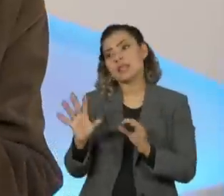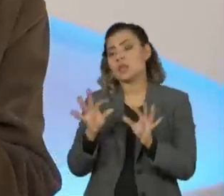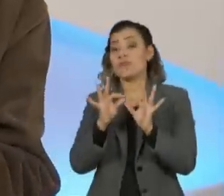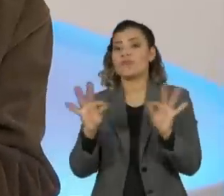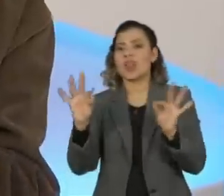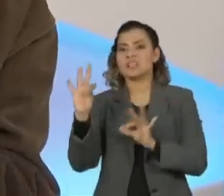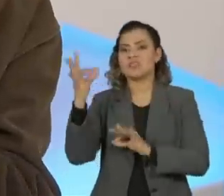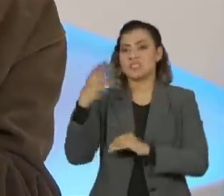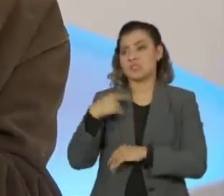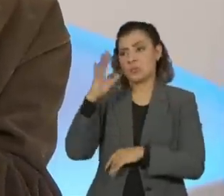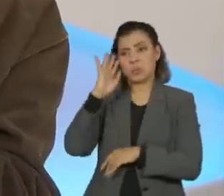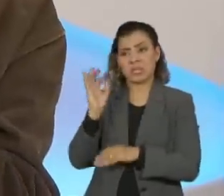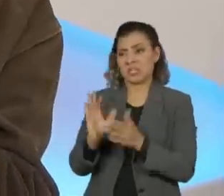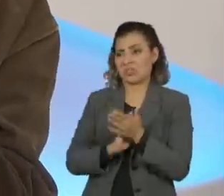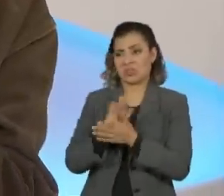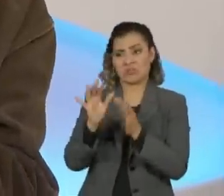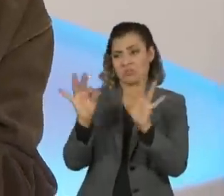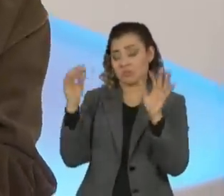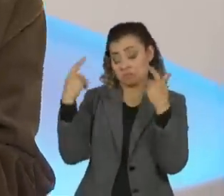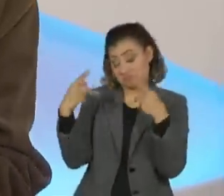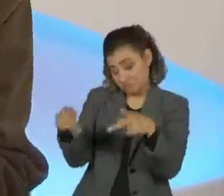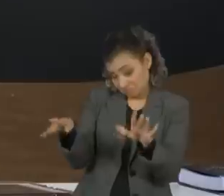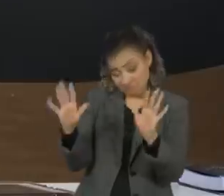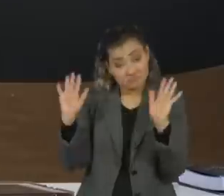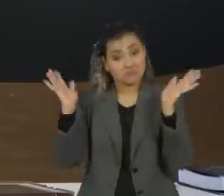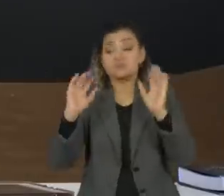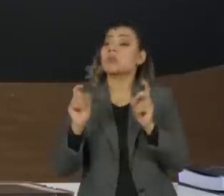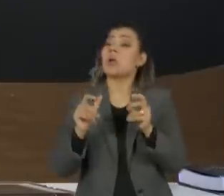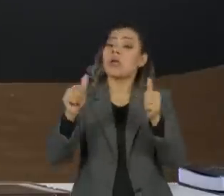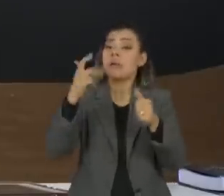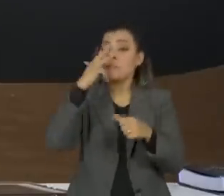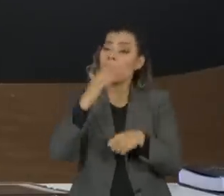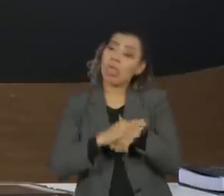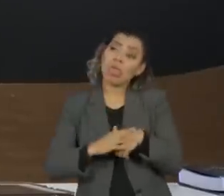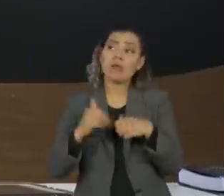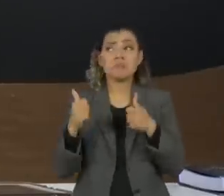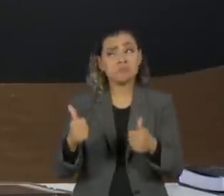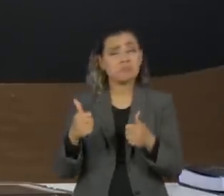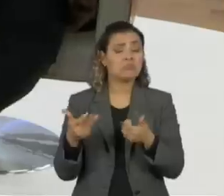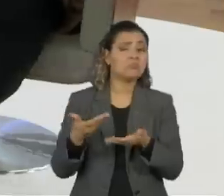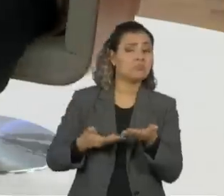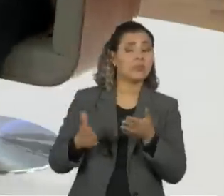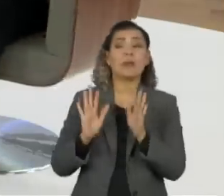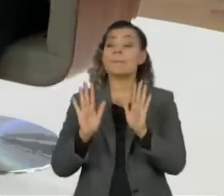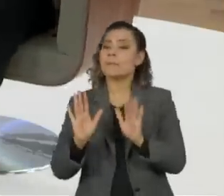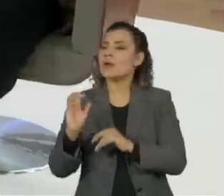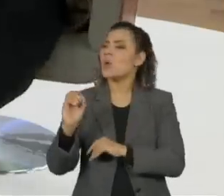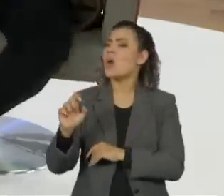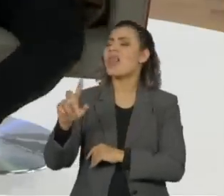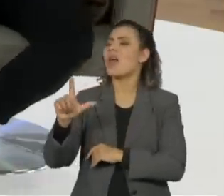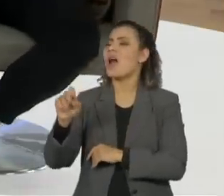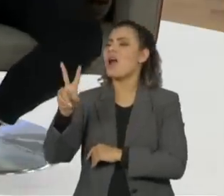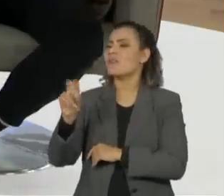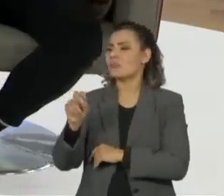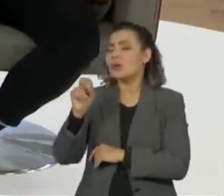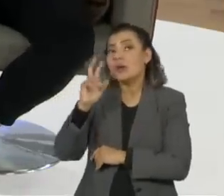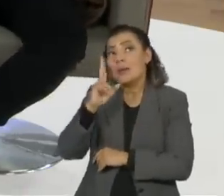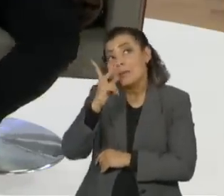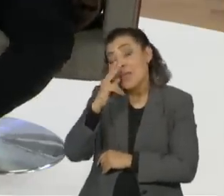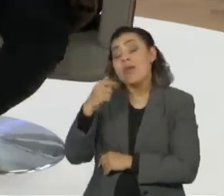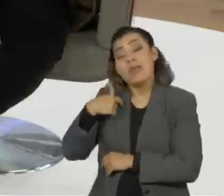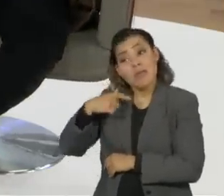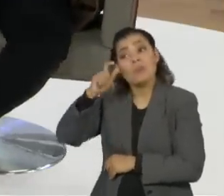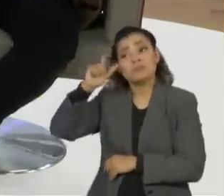eu também não entendi nada, mas enfim, ficou aquele cerca Lourenço, está entendendo? E o Olavo, e outra coisa que eu achava muito